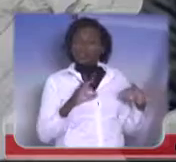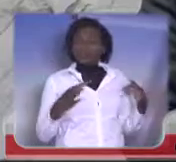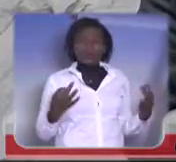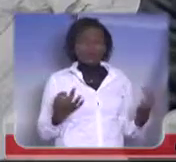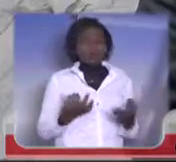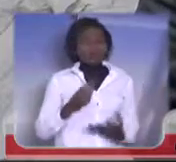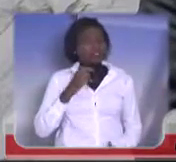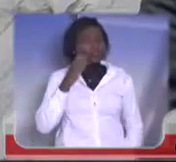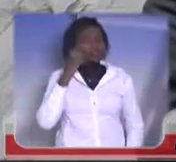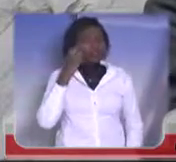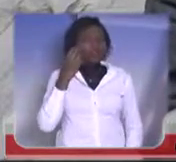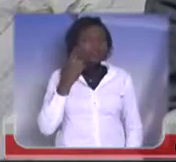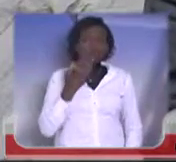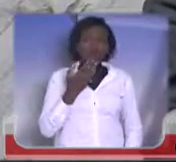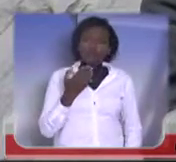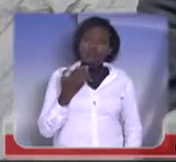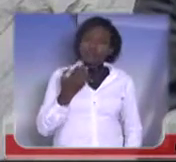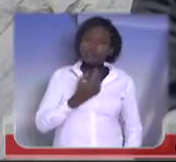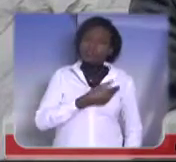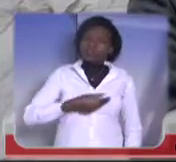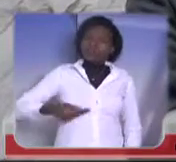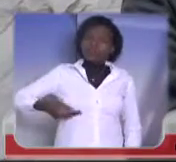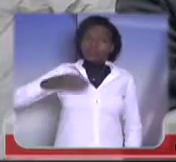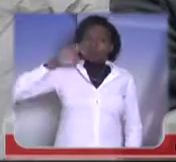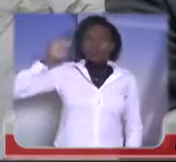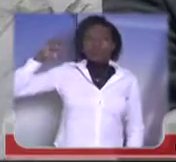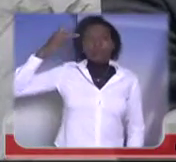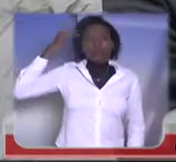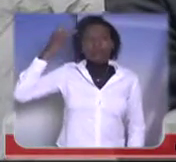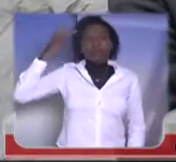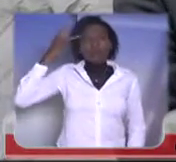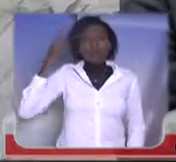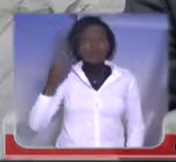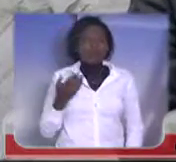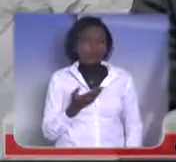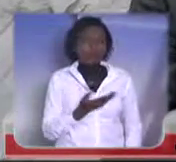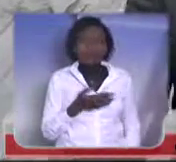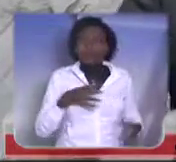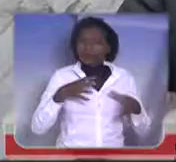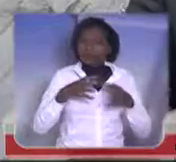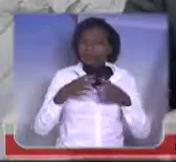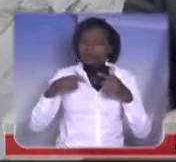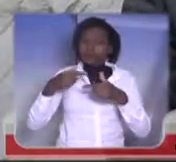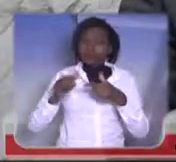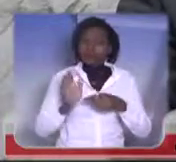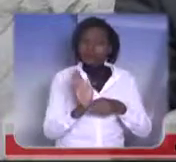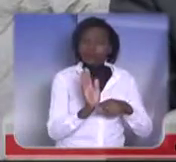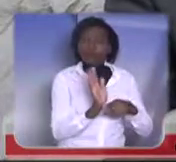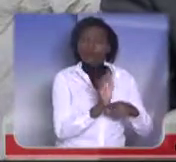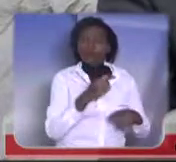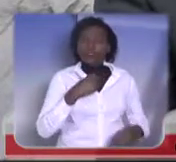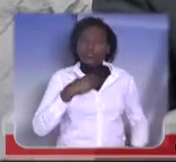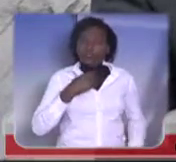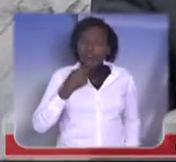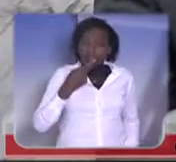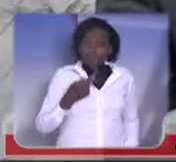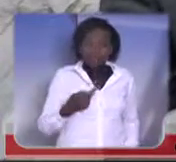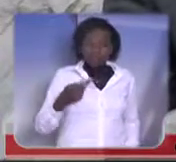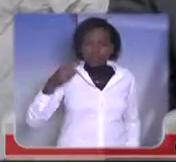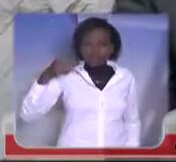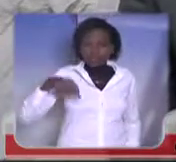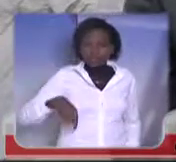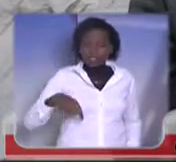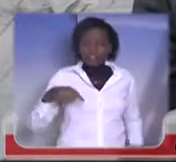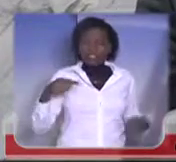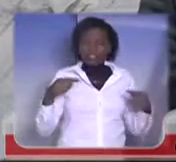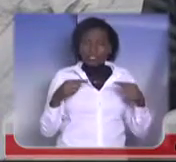vergonha para o governo do Estado de São Paulo fazer o que está fazendo com o funcionalismo. E eu especificamente falo na nossa, na minha,